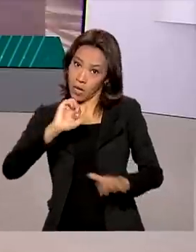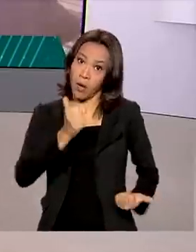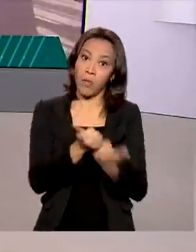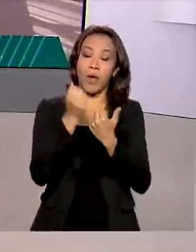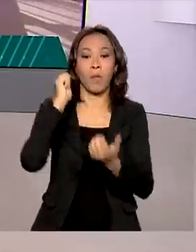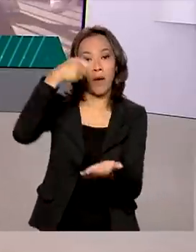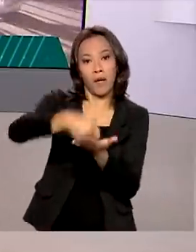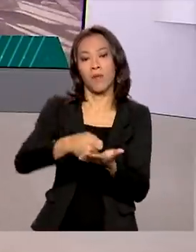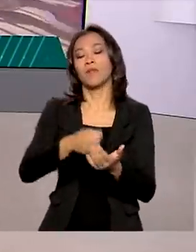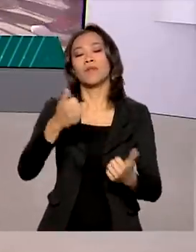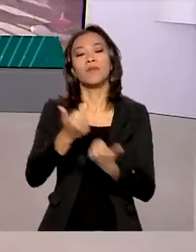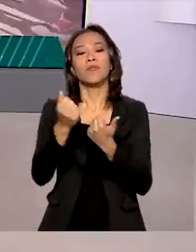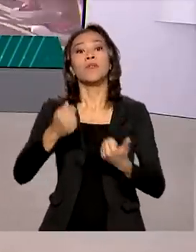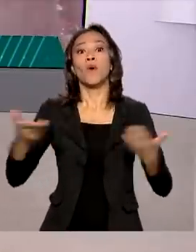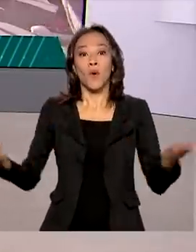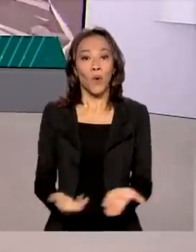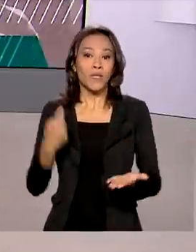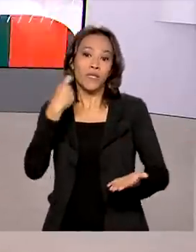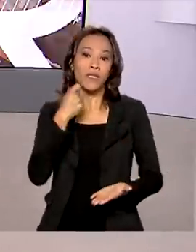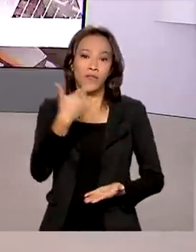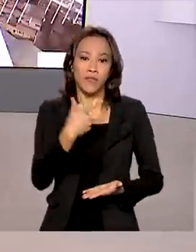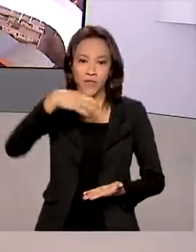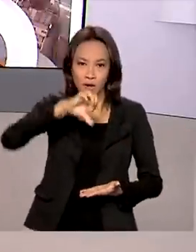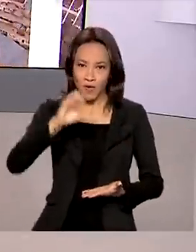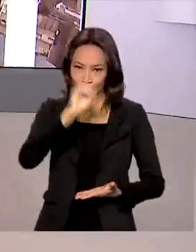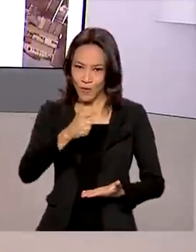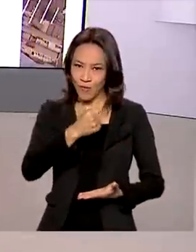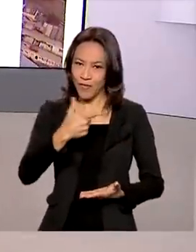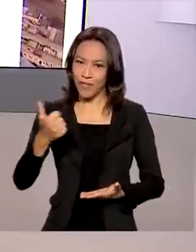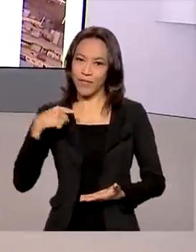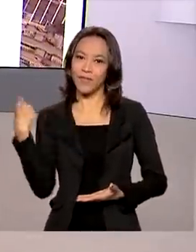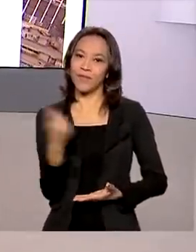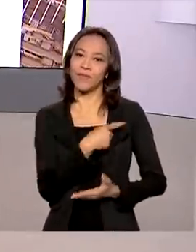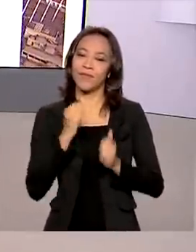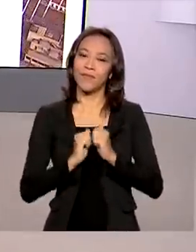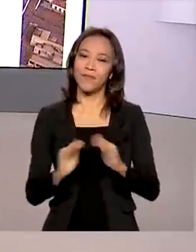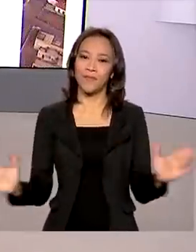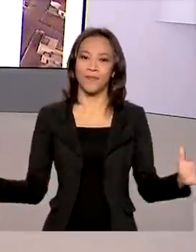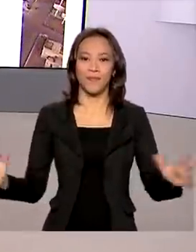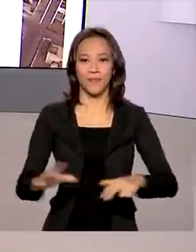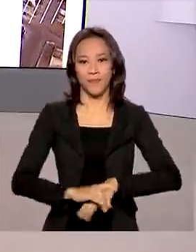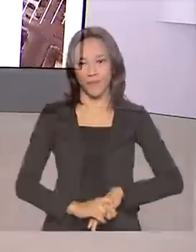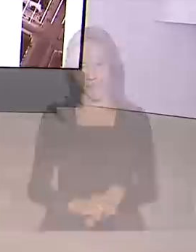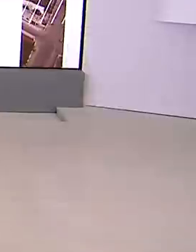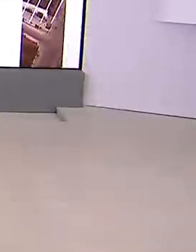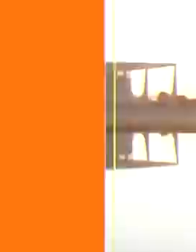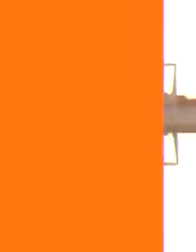Sexta-feira, 29 de outubro de 2021, o Brasil em Dia está começando.